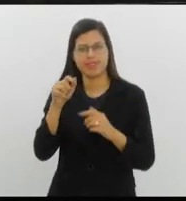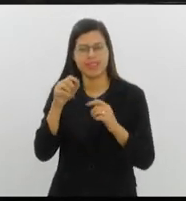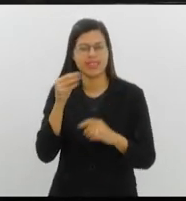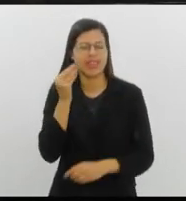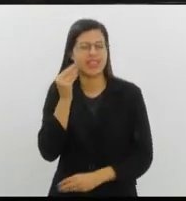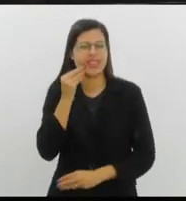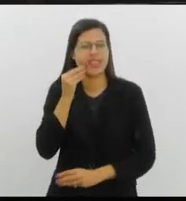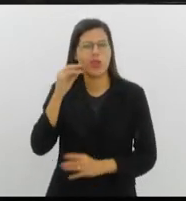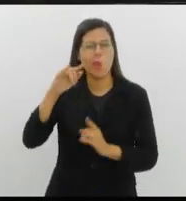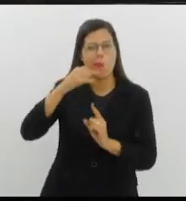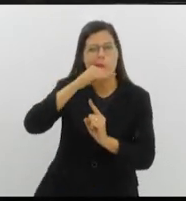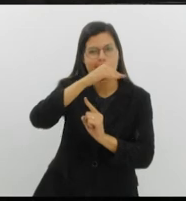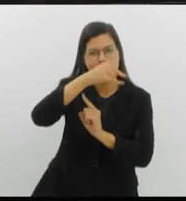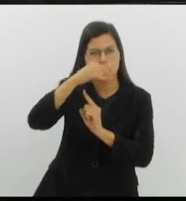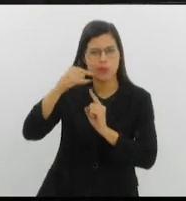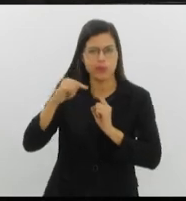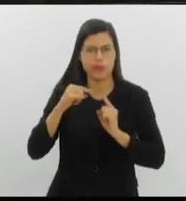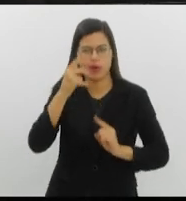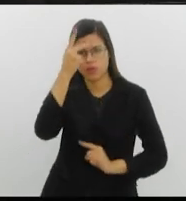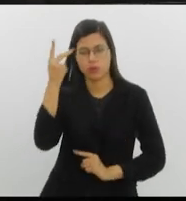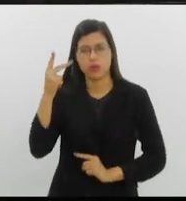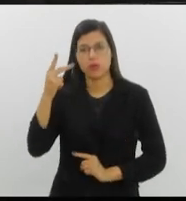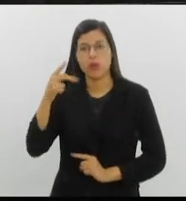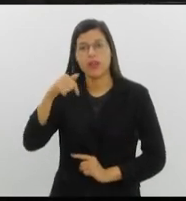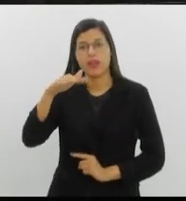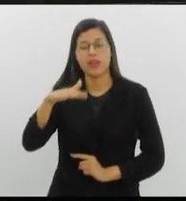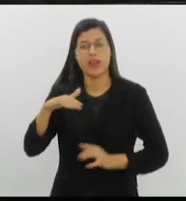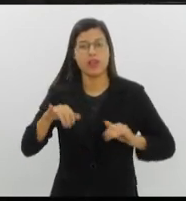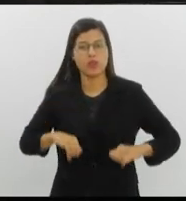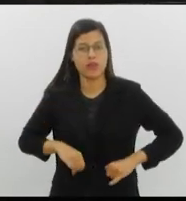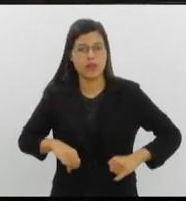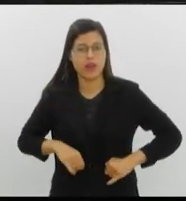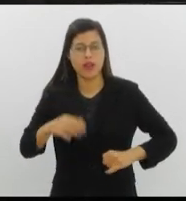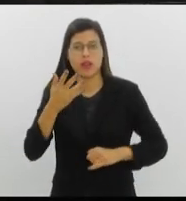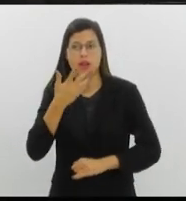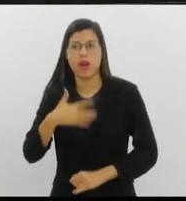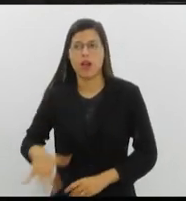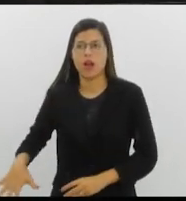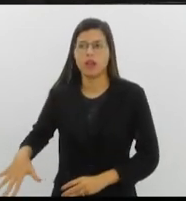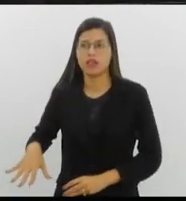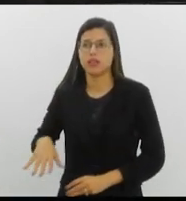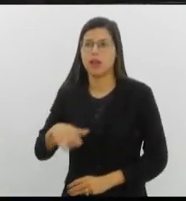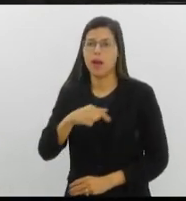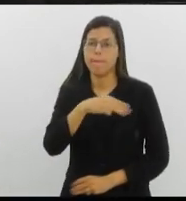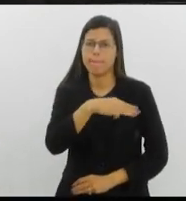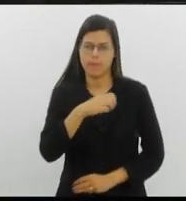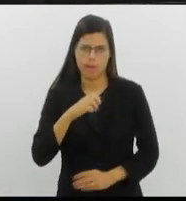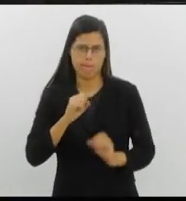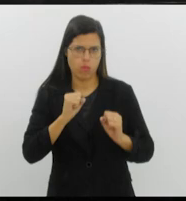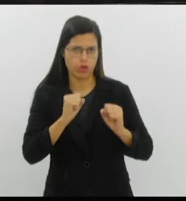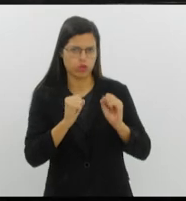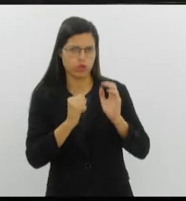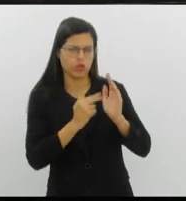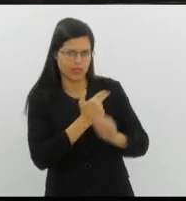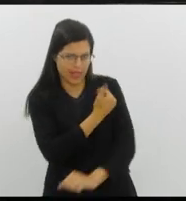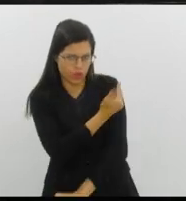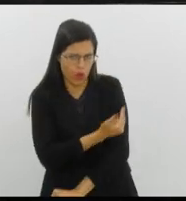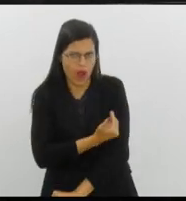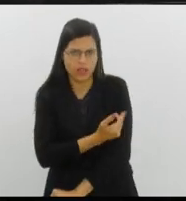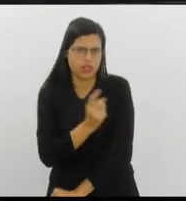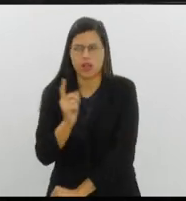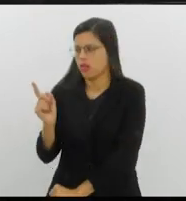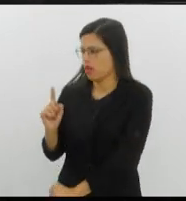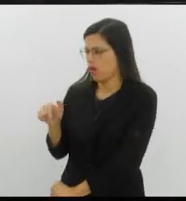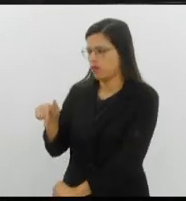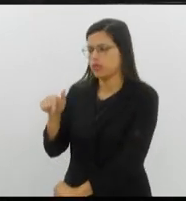quem está sofrendo agora, nesse momento, são as crianças. Mãe, posso fazer uma tatuagem? Não, porque você é menor. Mãe, posso ir na festa? Não,